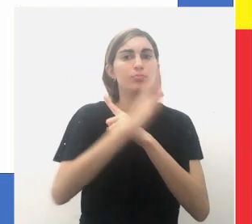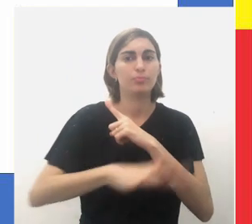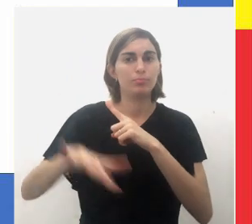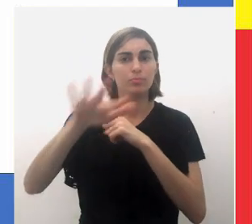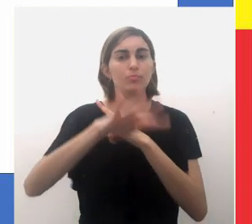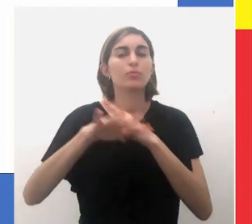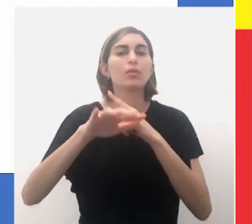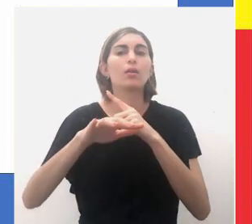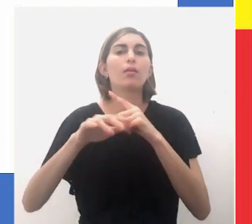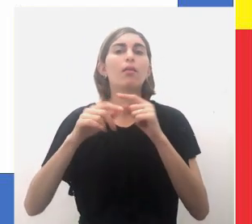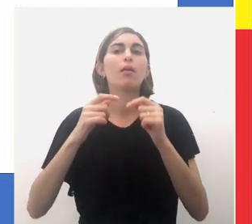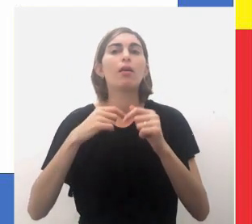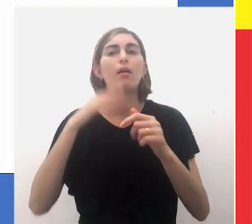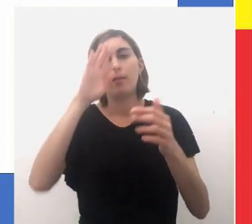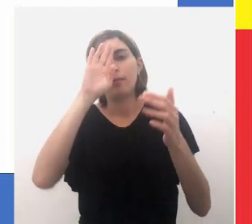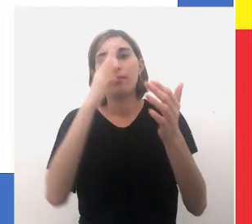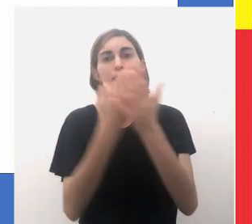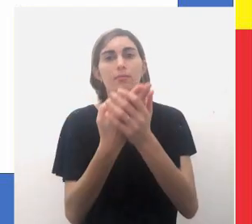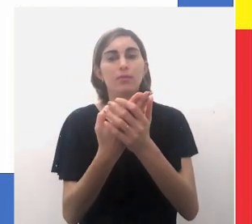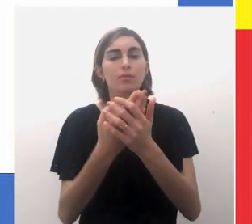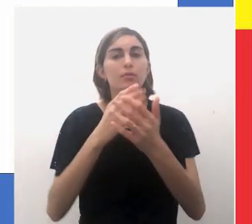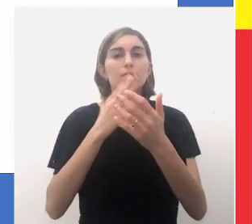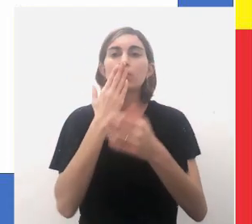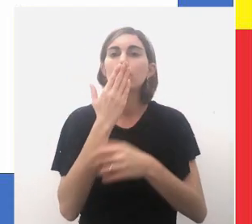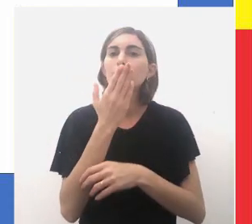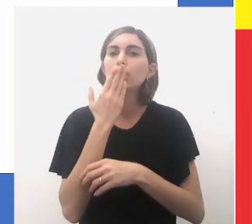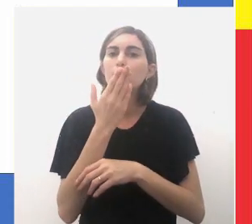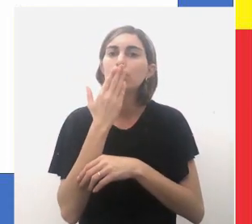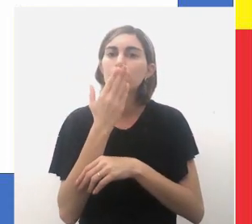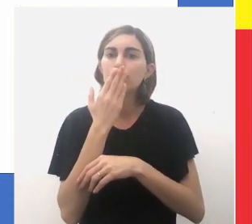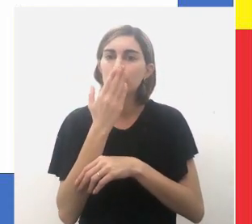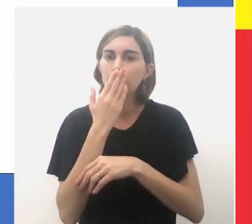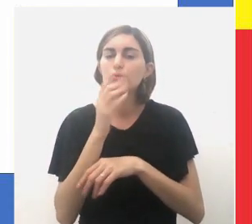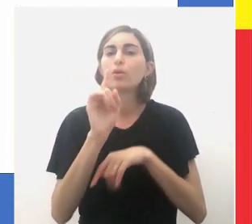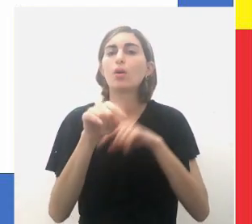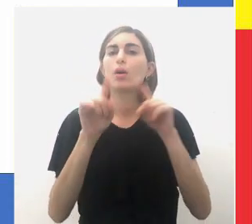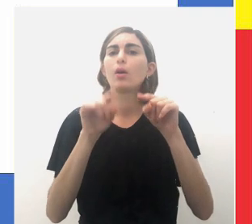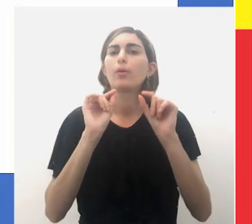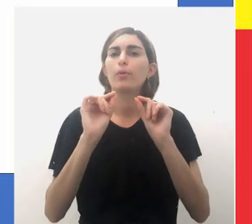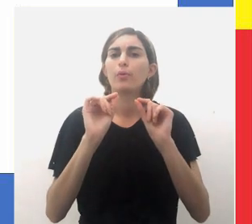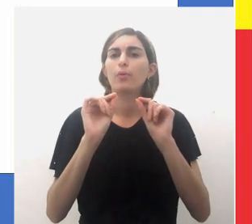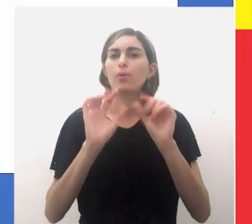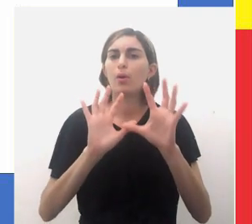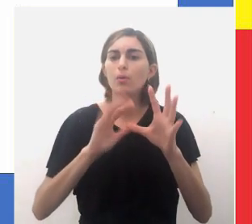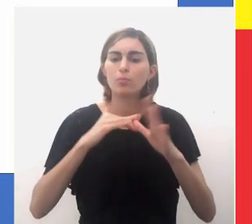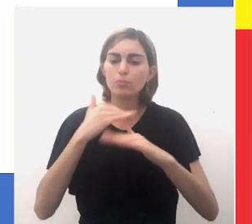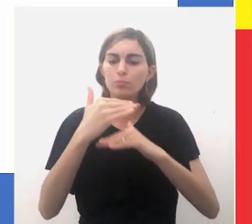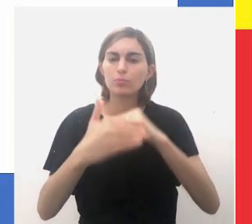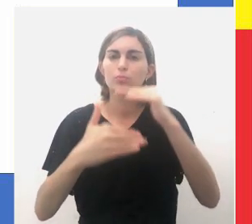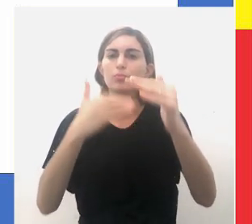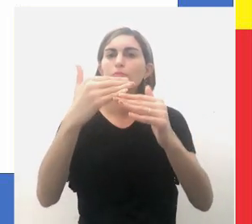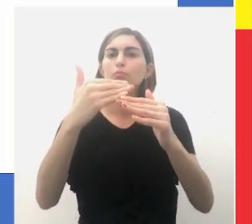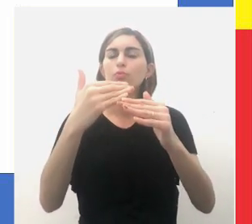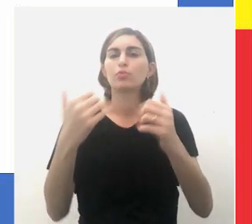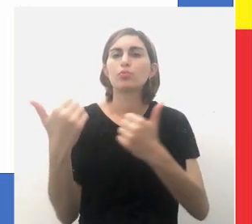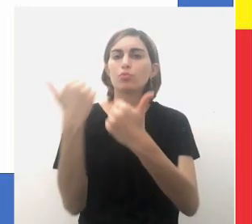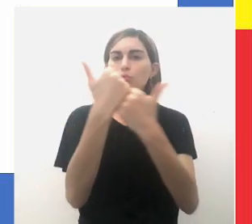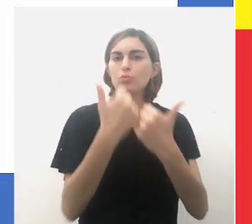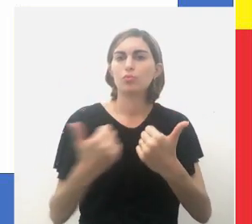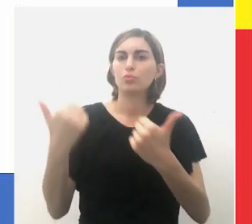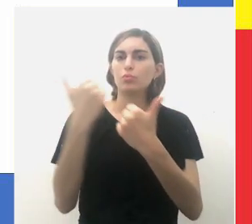social brasileiro, a crença de que a mão de obra indígena foi integralmente